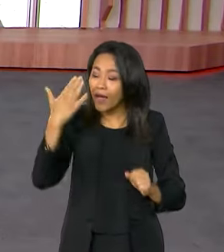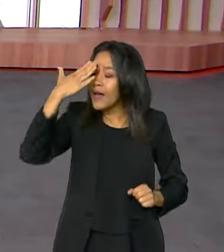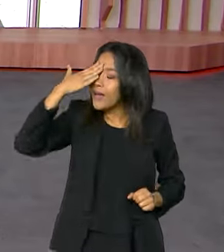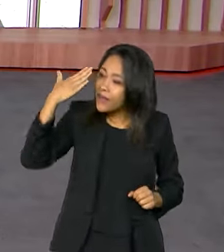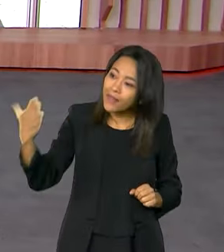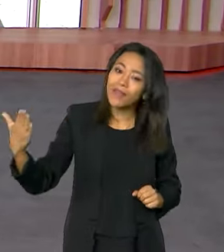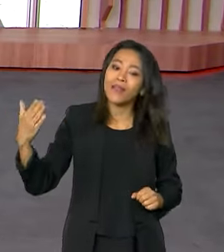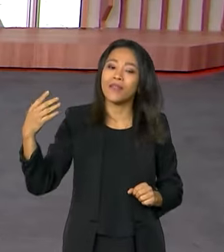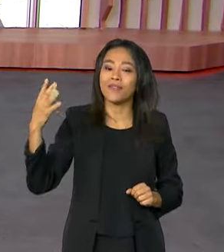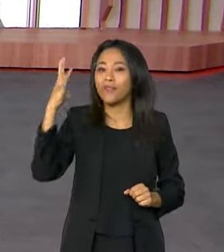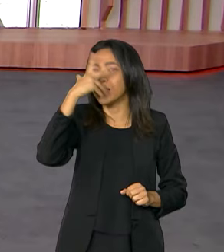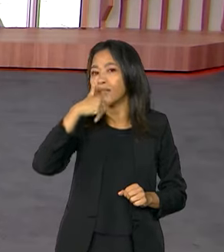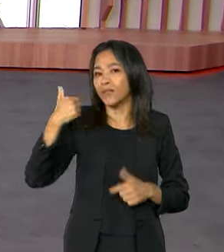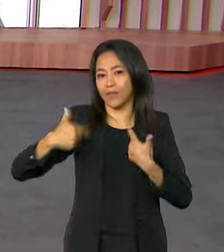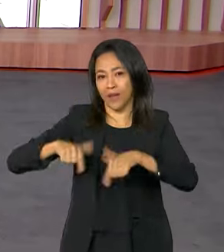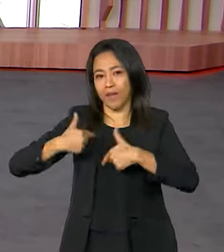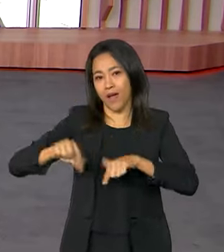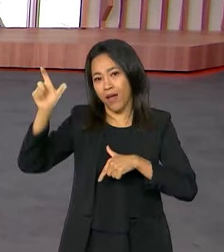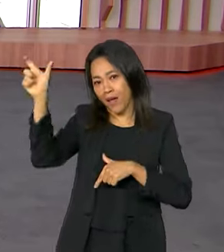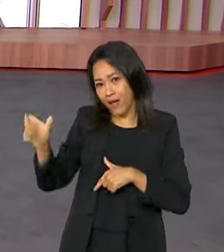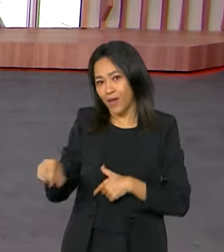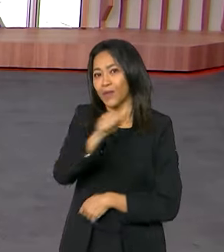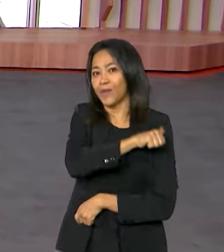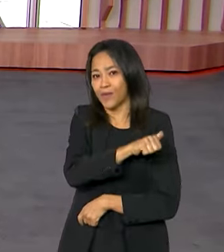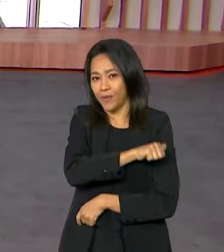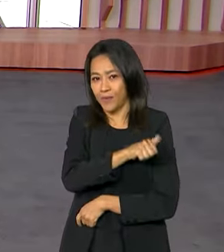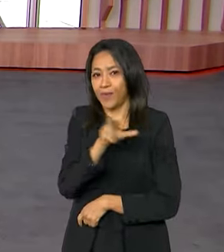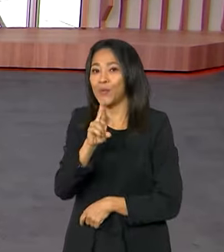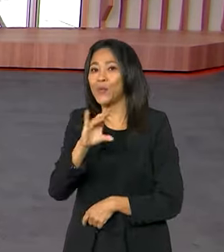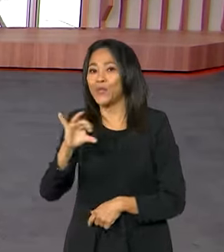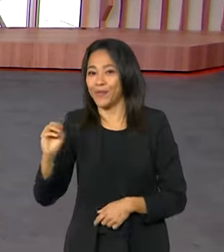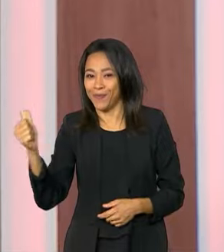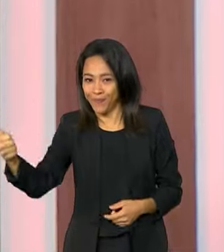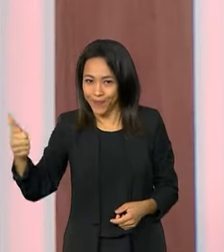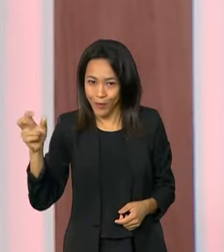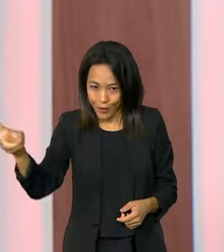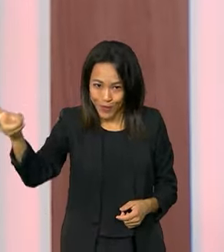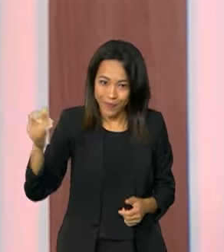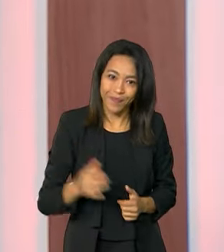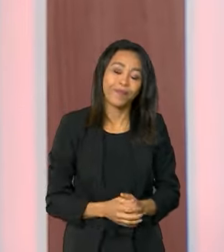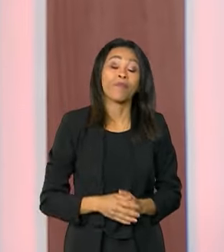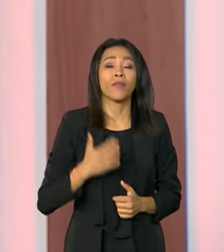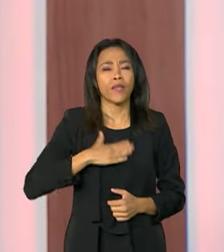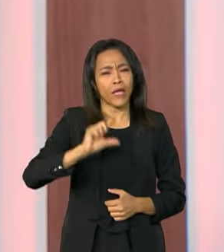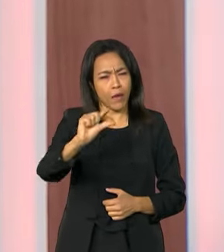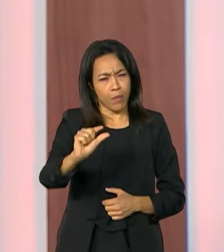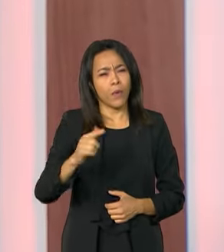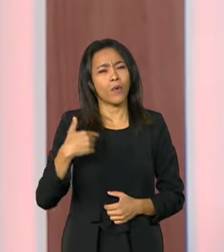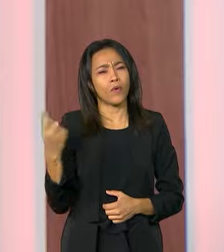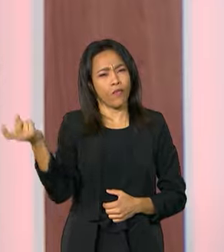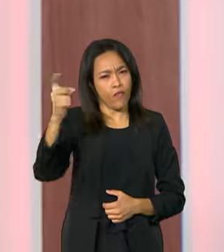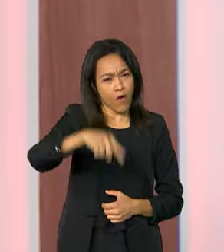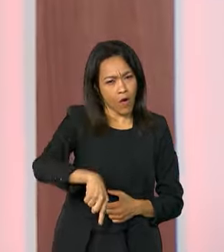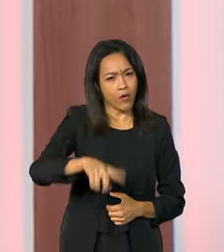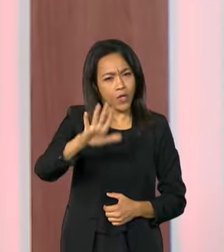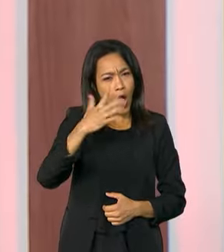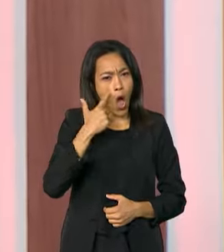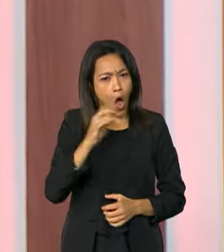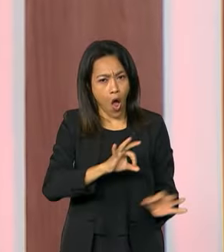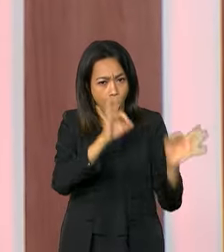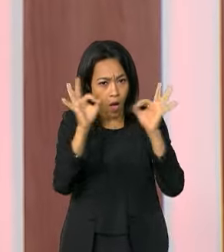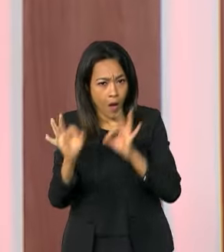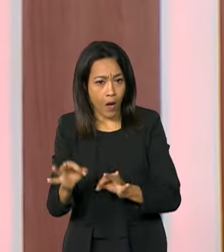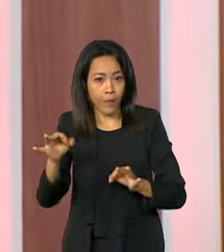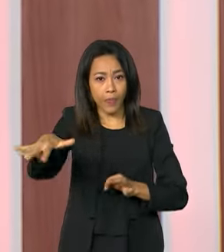imensamente o trabalho lindo que vocês estão fazendo aí no Rio de Janeiro, hein? Continue assim. E é isso. Daqui a pouco, então, a gente volta. Veja a seguir.